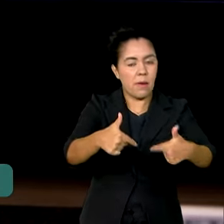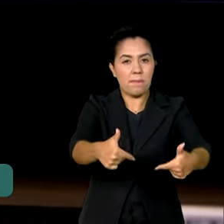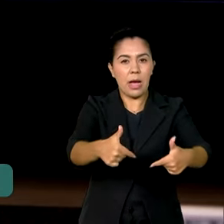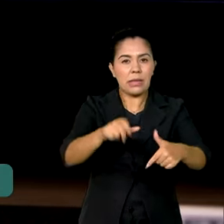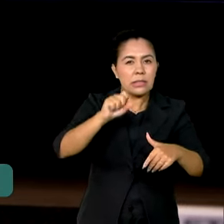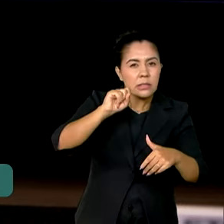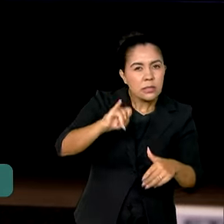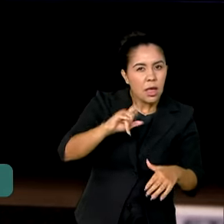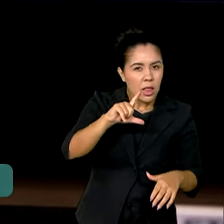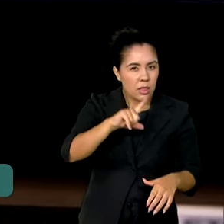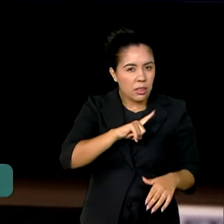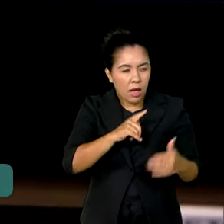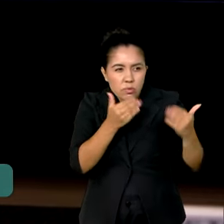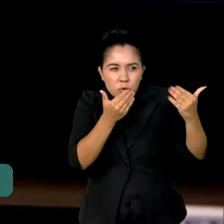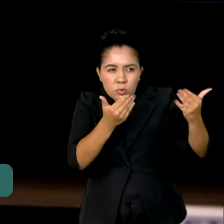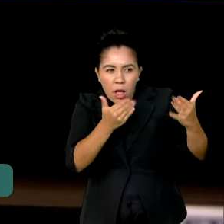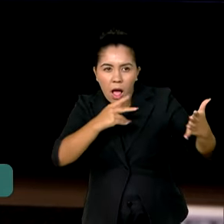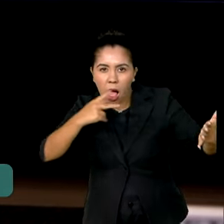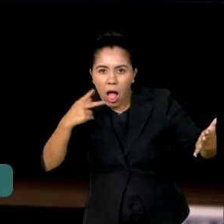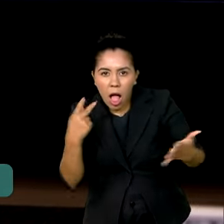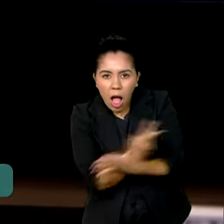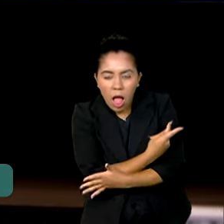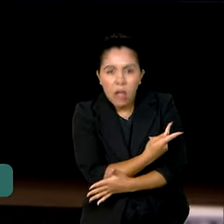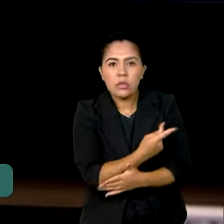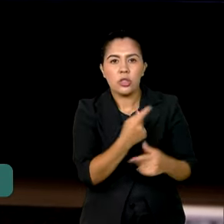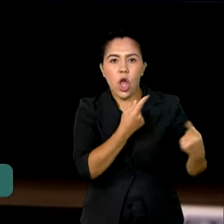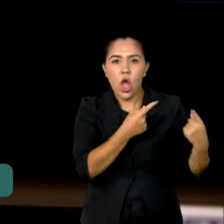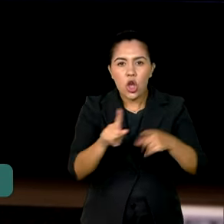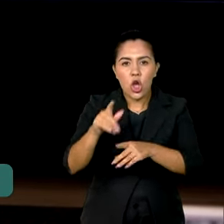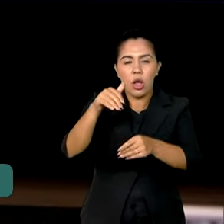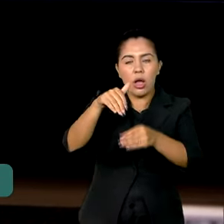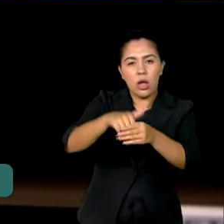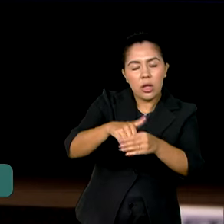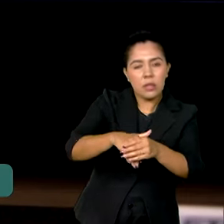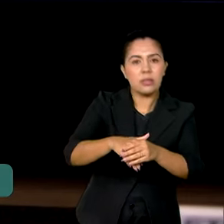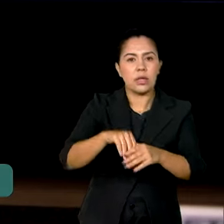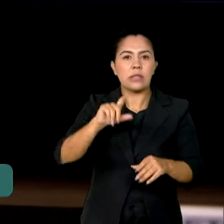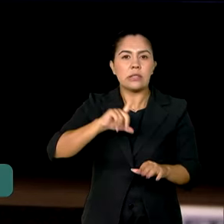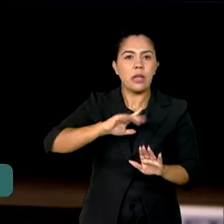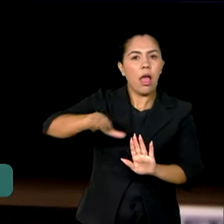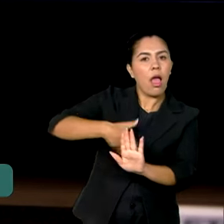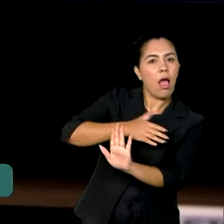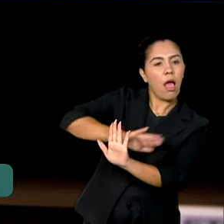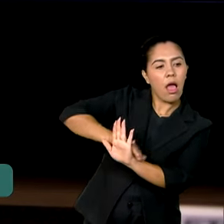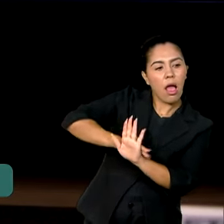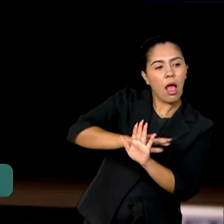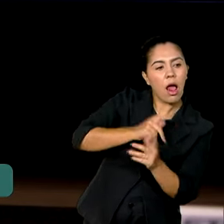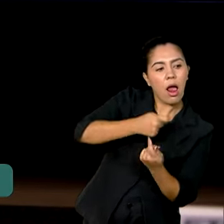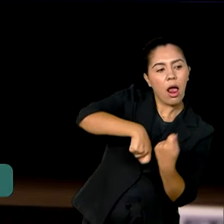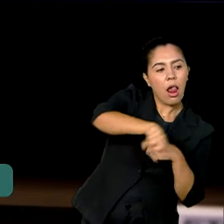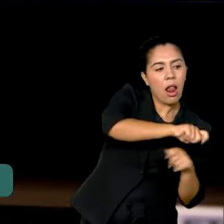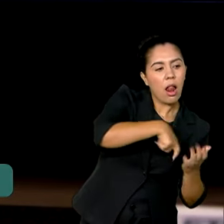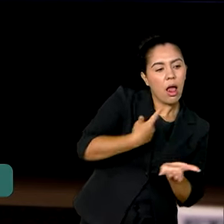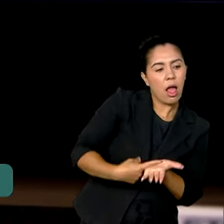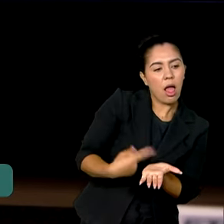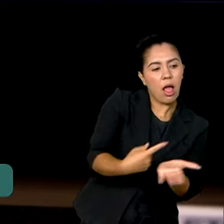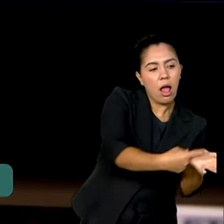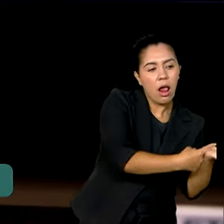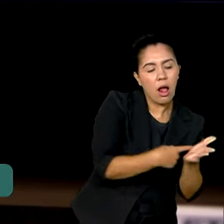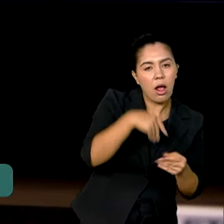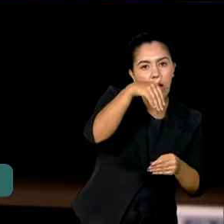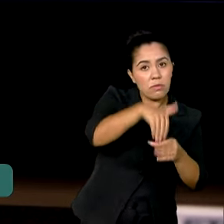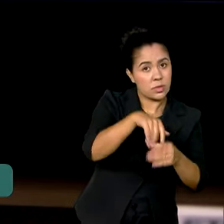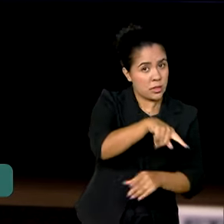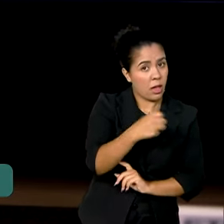contra as eleições, seja no sentido da compra de votos, isso é um crime gravíssimo, seja do ponto de